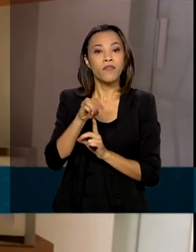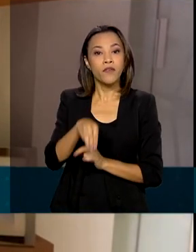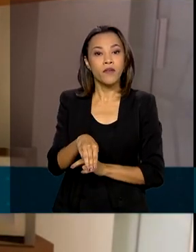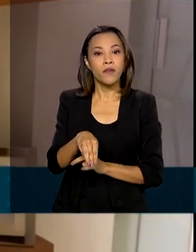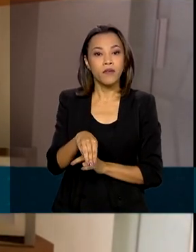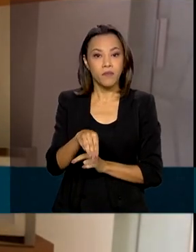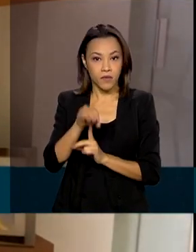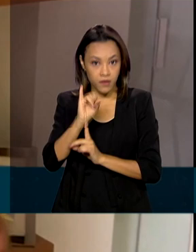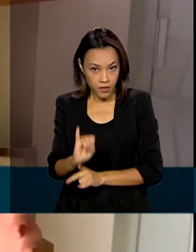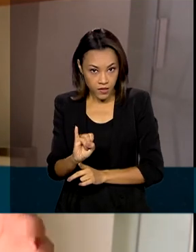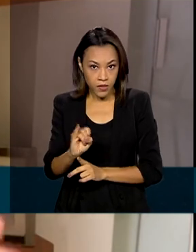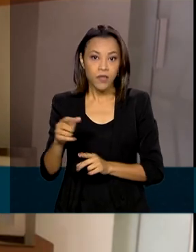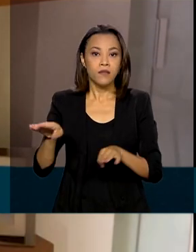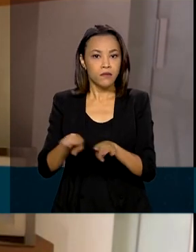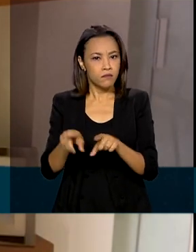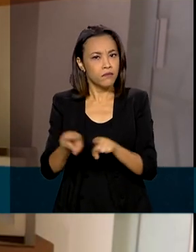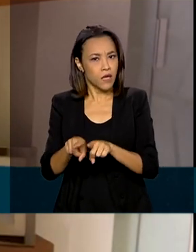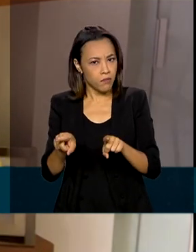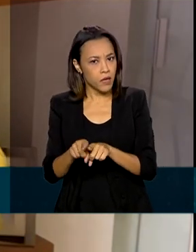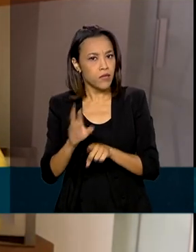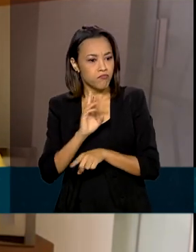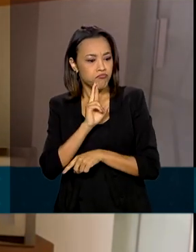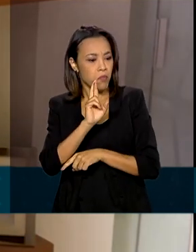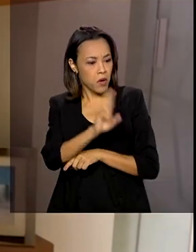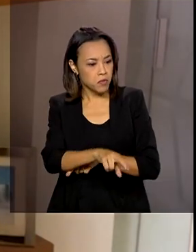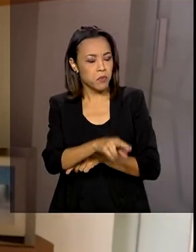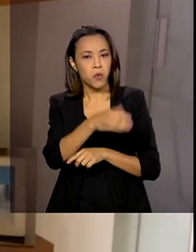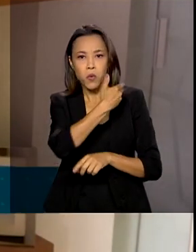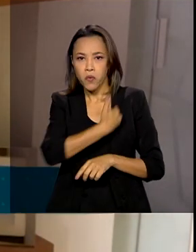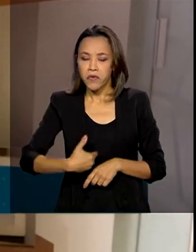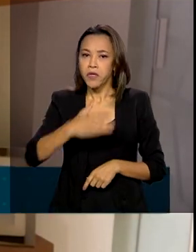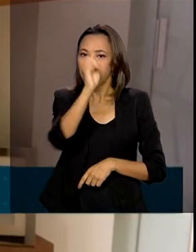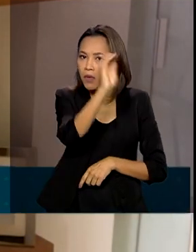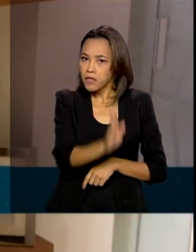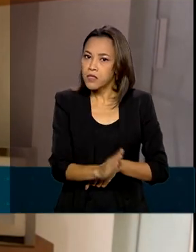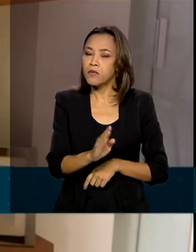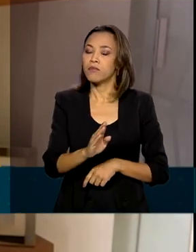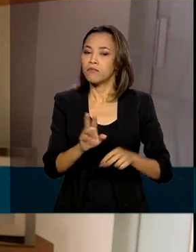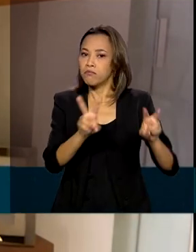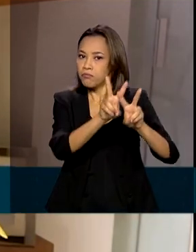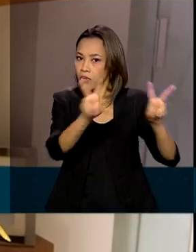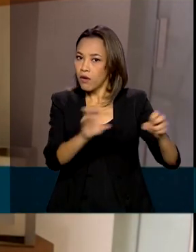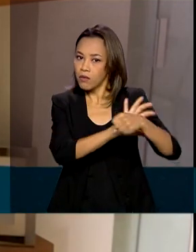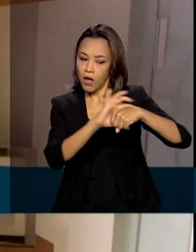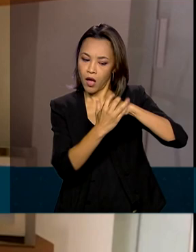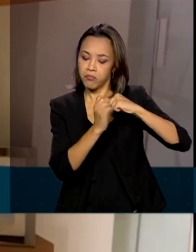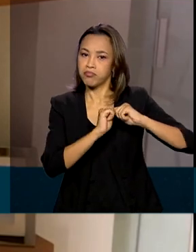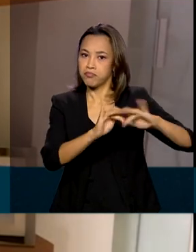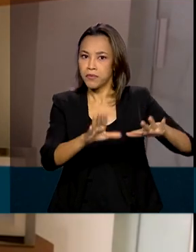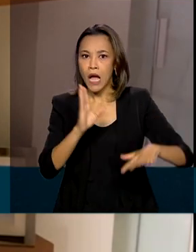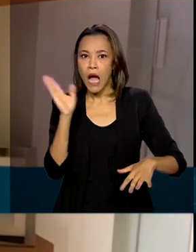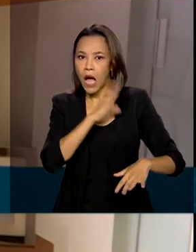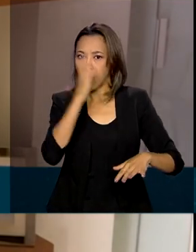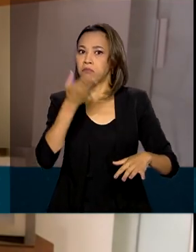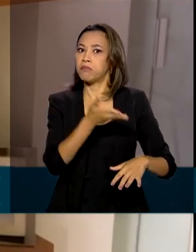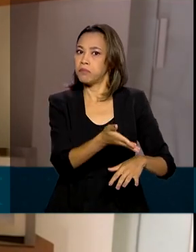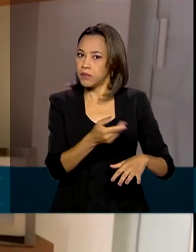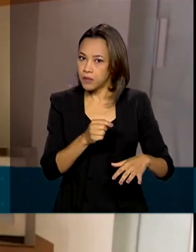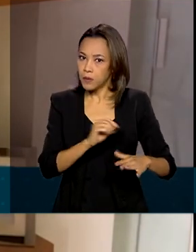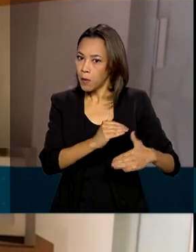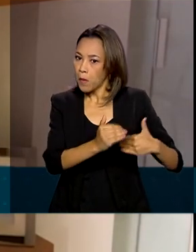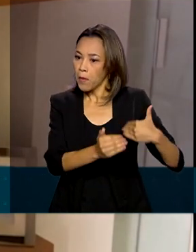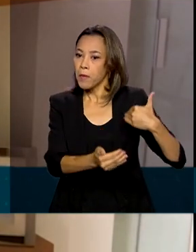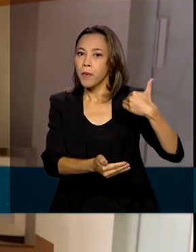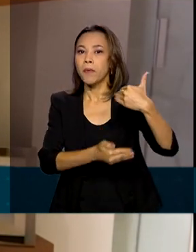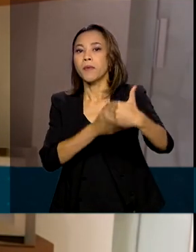também classificou a resposta do governo brasileiro à Covid-19 como rápida e considerável.